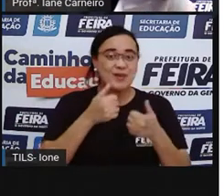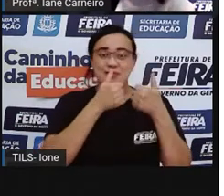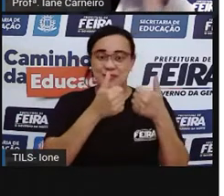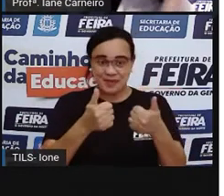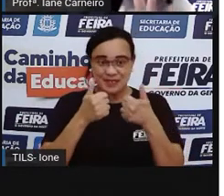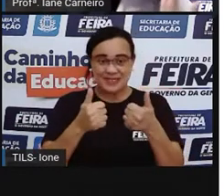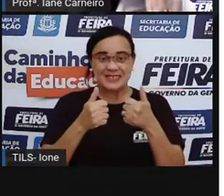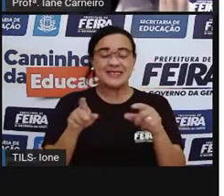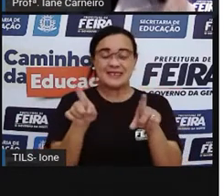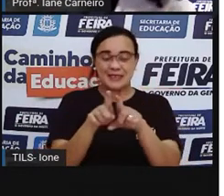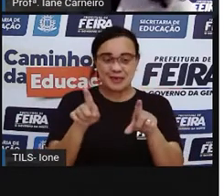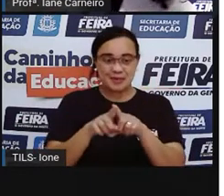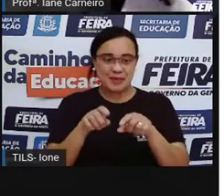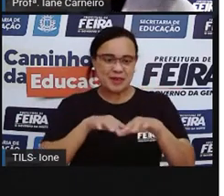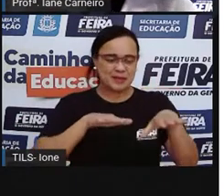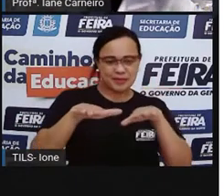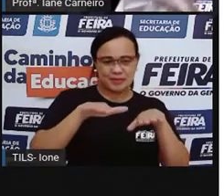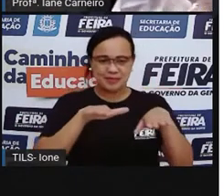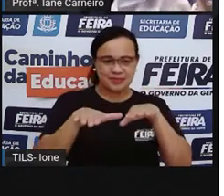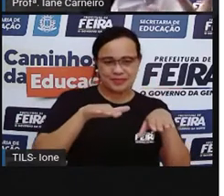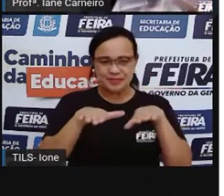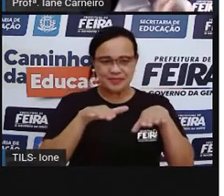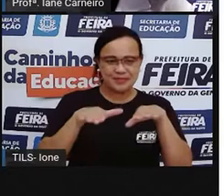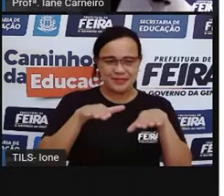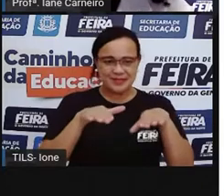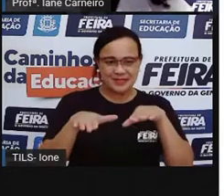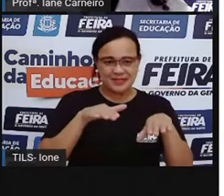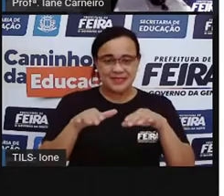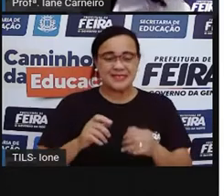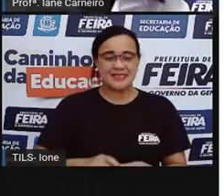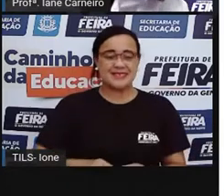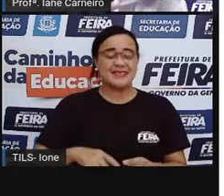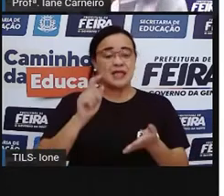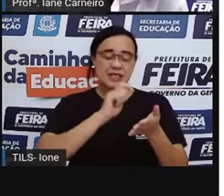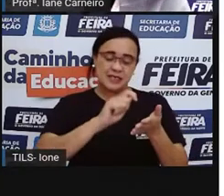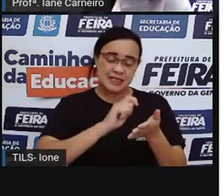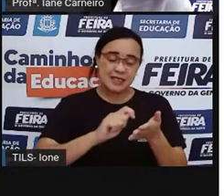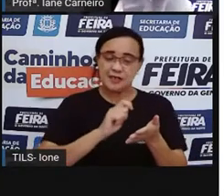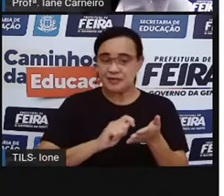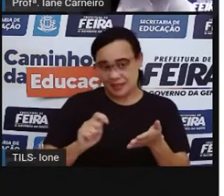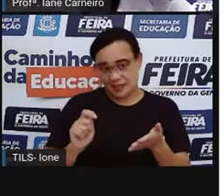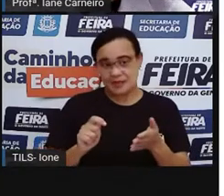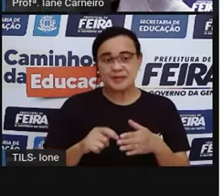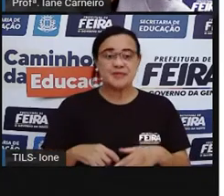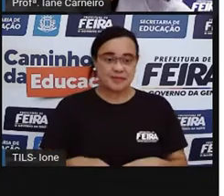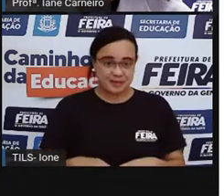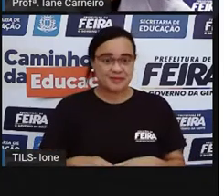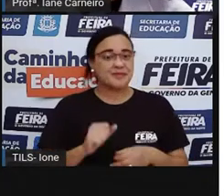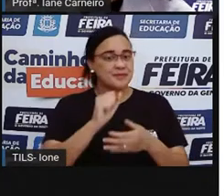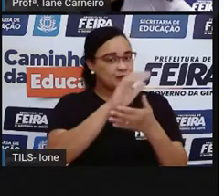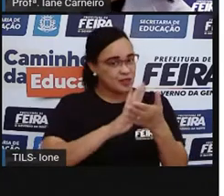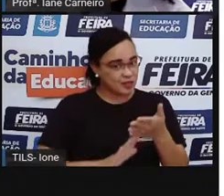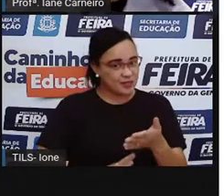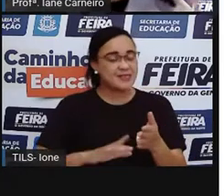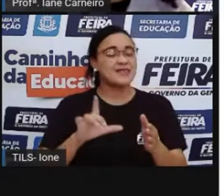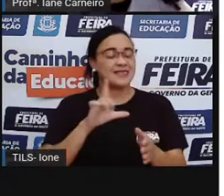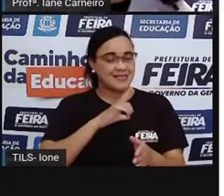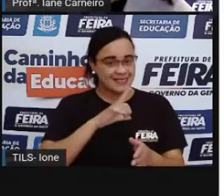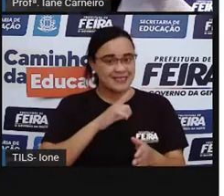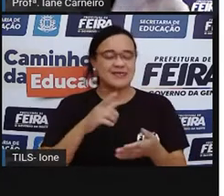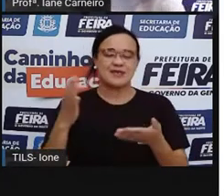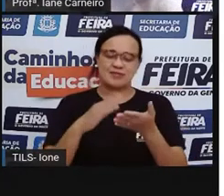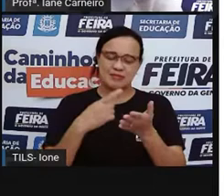poder se movimentar um pouquinho, vocês também vão precisar escrever algumas coisas na atividade de vocês, no